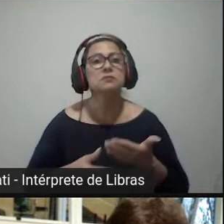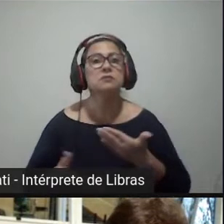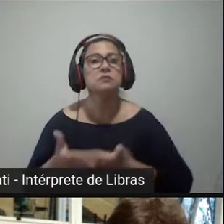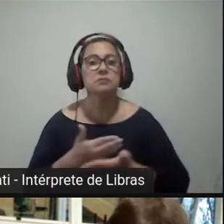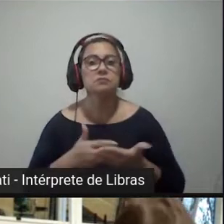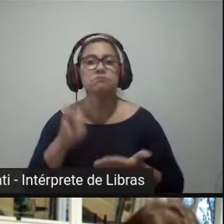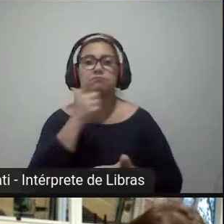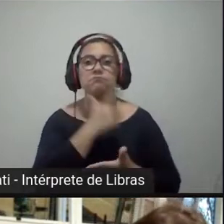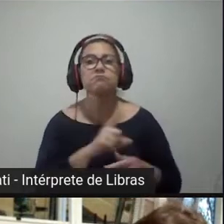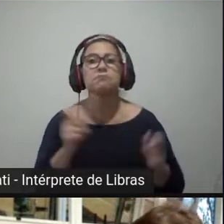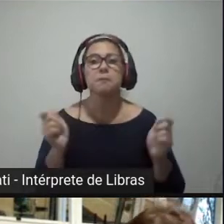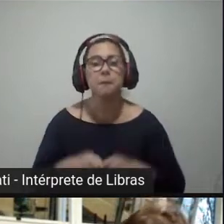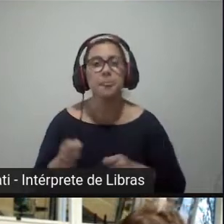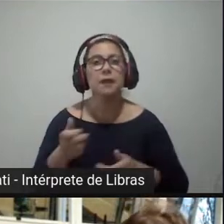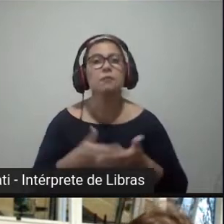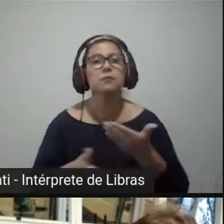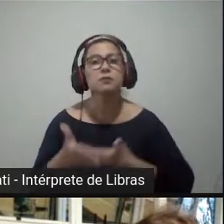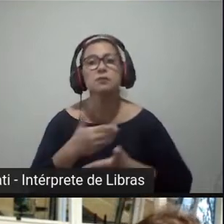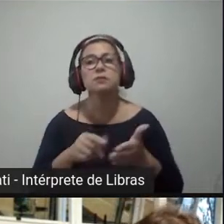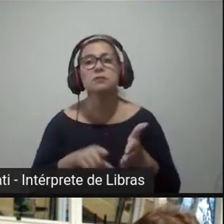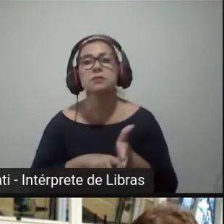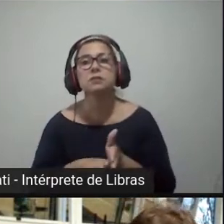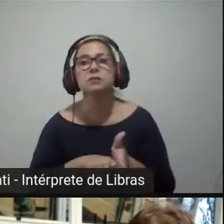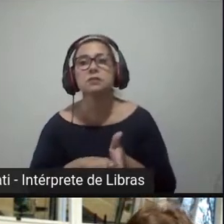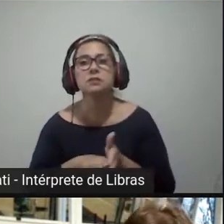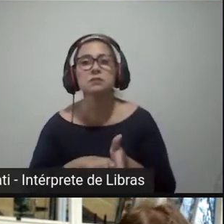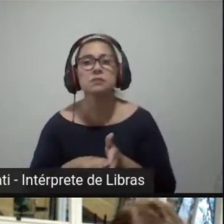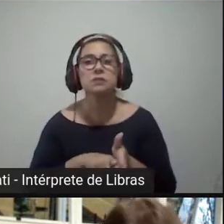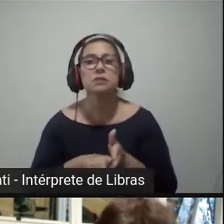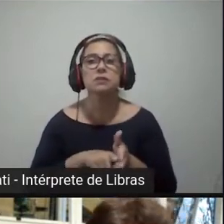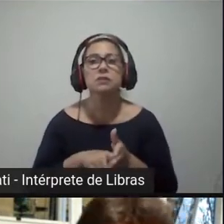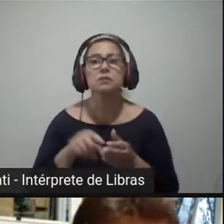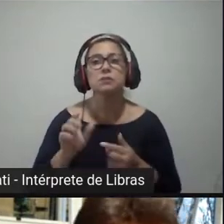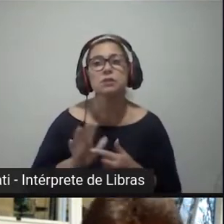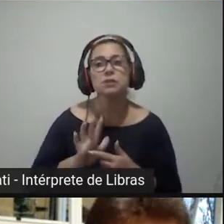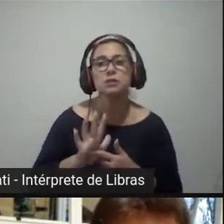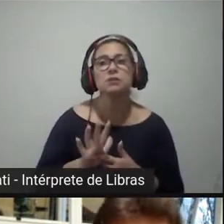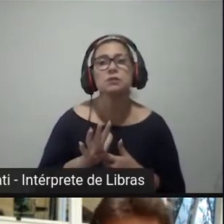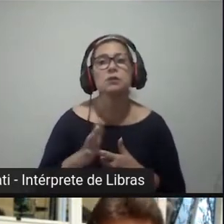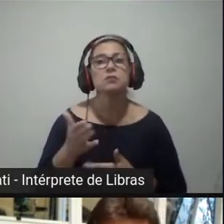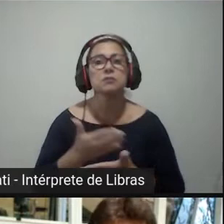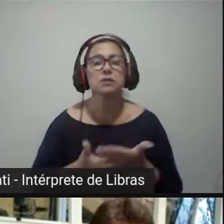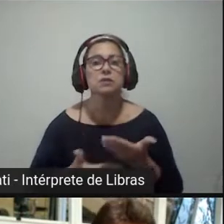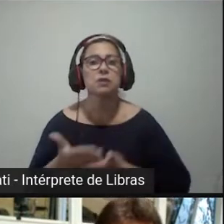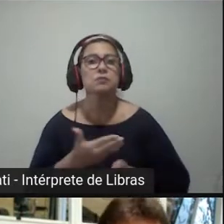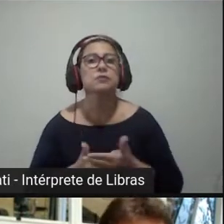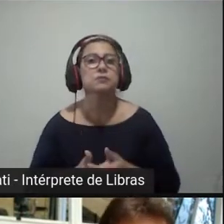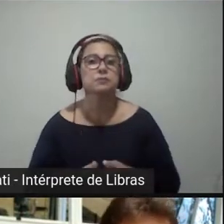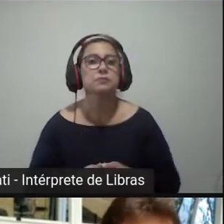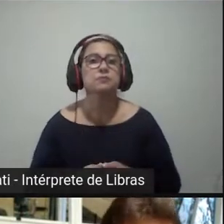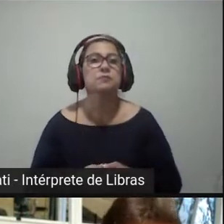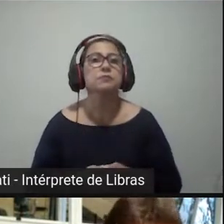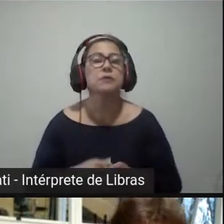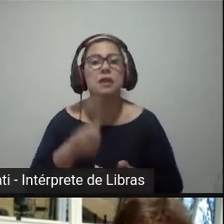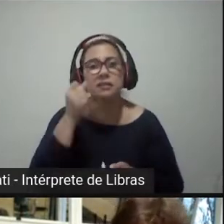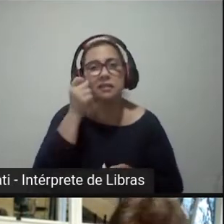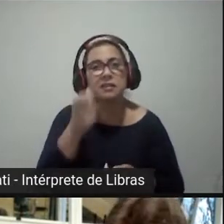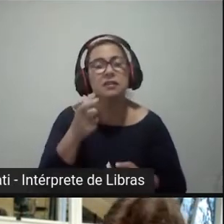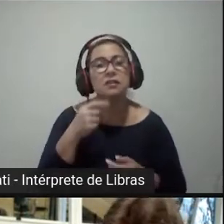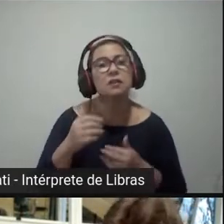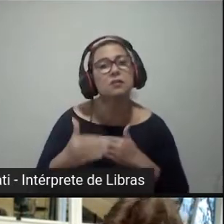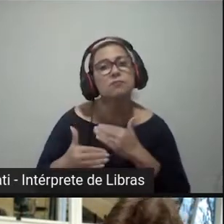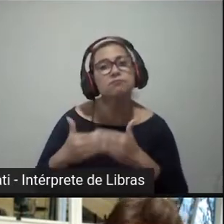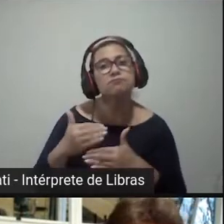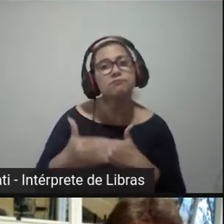possibilitar a análise preliminar dessas ideias, estatuir quesitos mínimos de admissibilidade serem interessantes e, por desdobramento,